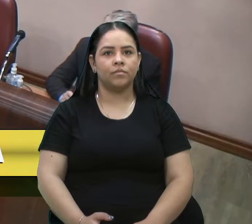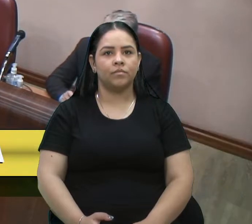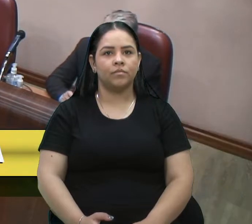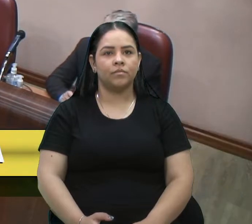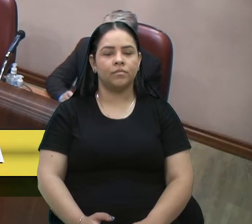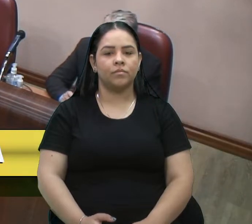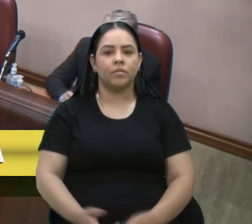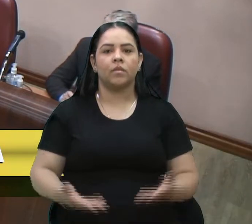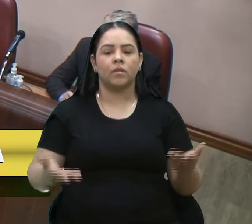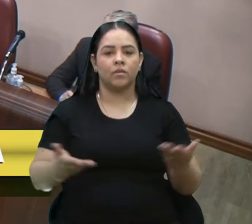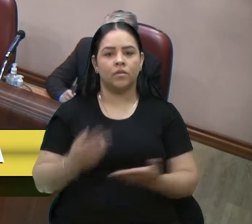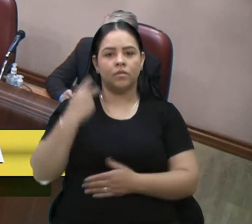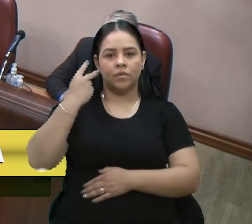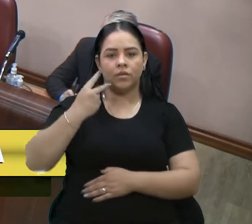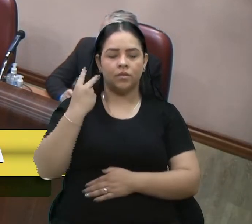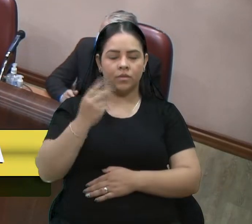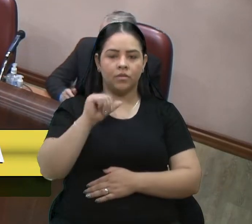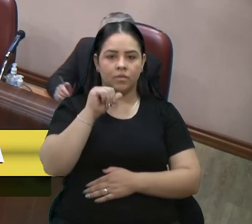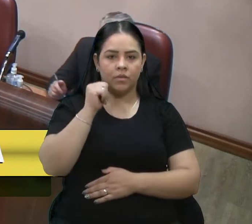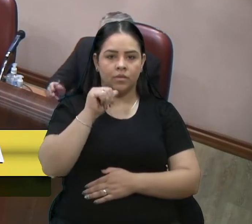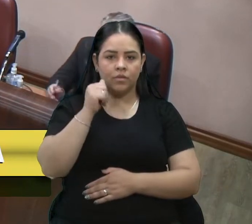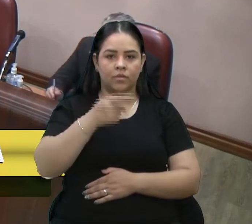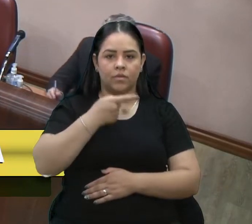Com a palavra, o vereador Marcon, então.